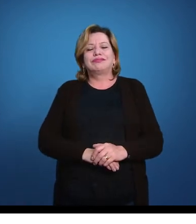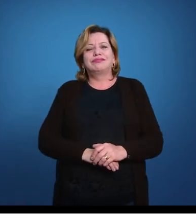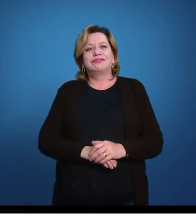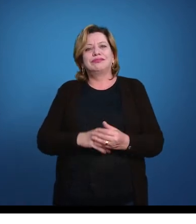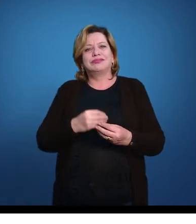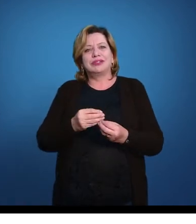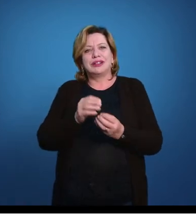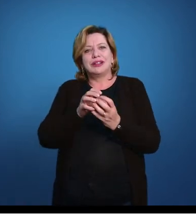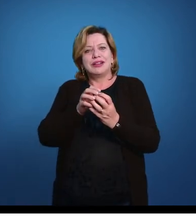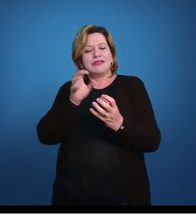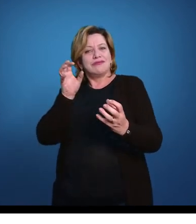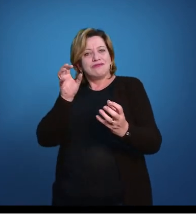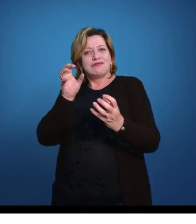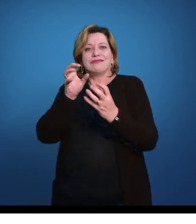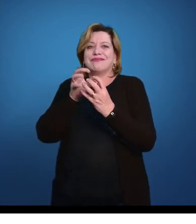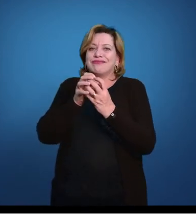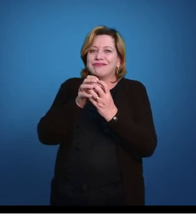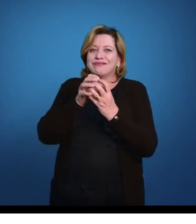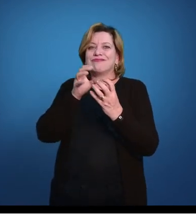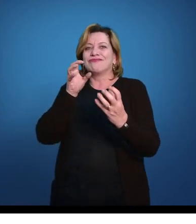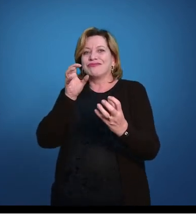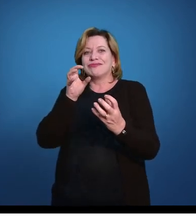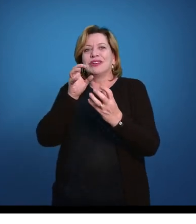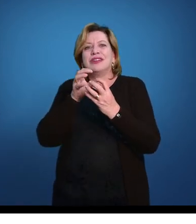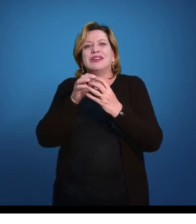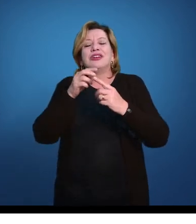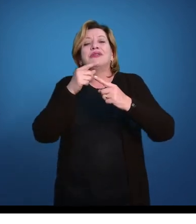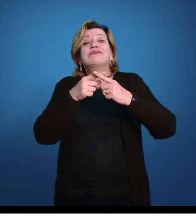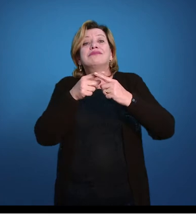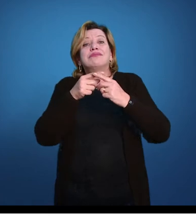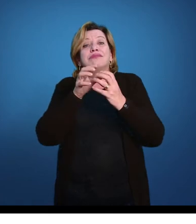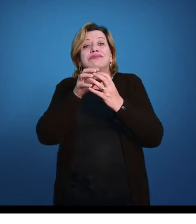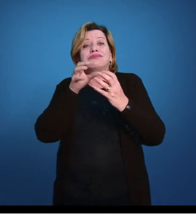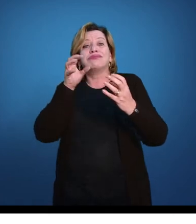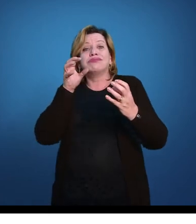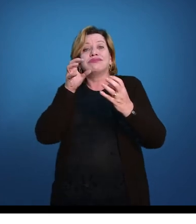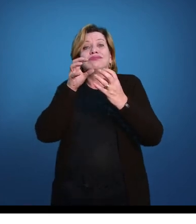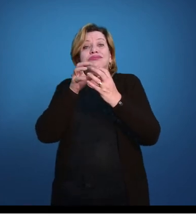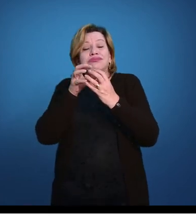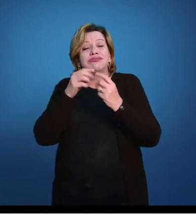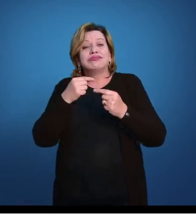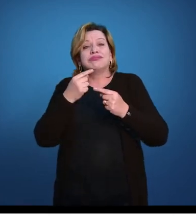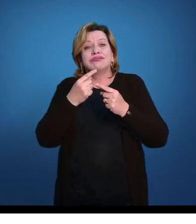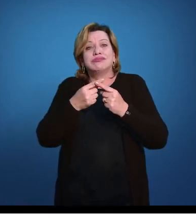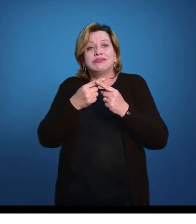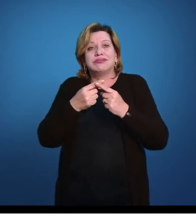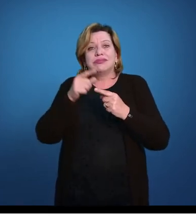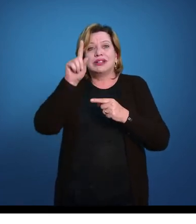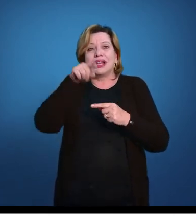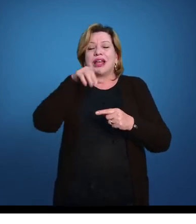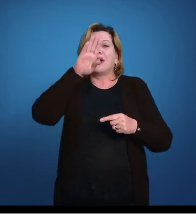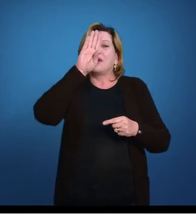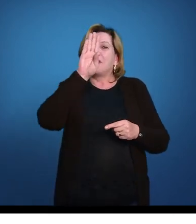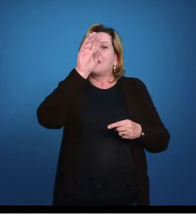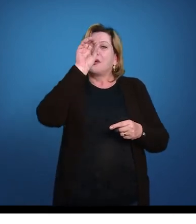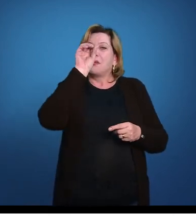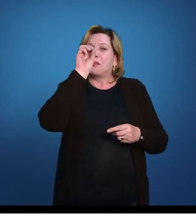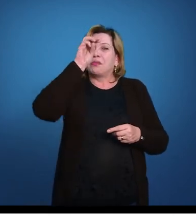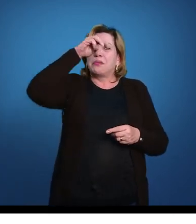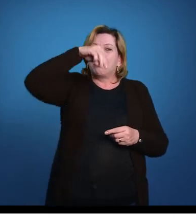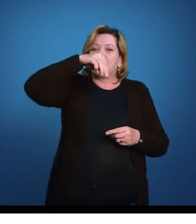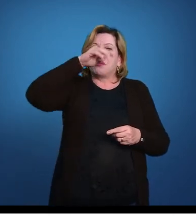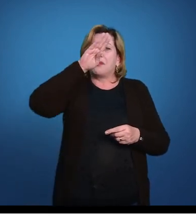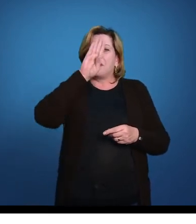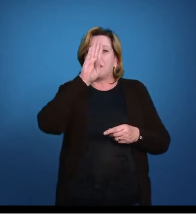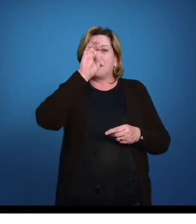Ele abre e fecha. Tá, por que ele faz isso? Ele faz isso e ele faz o que a gente chama de bombeamento. Como a gente